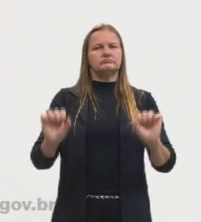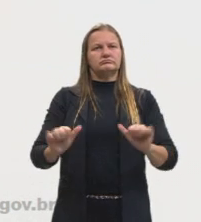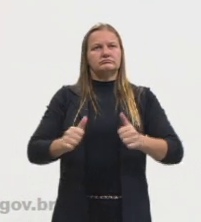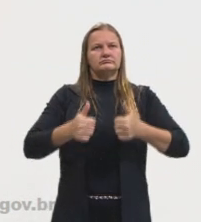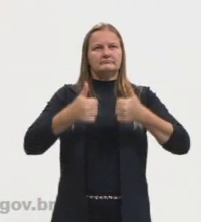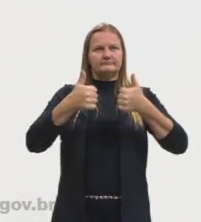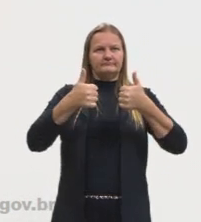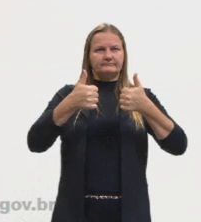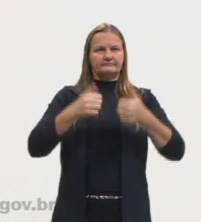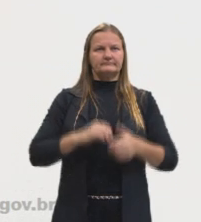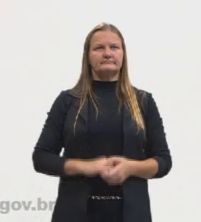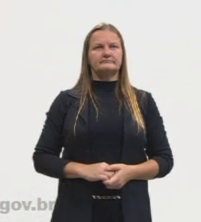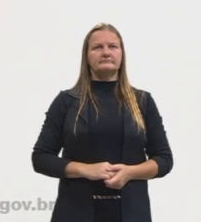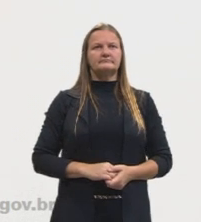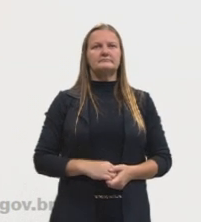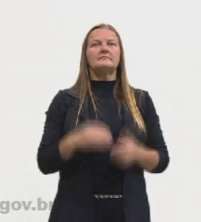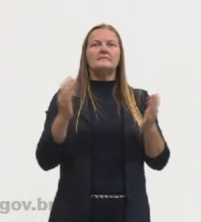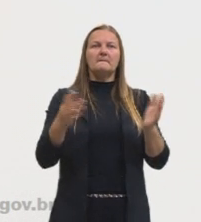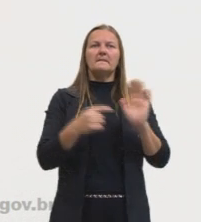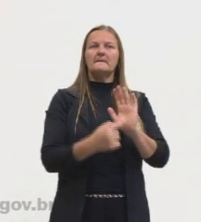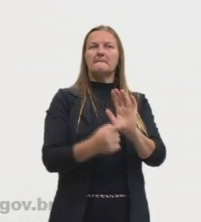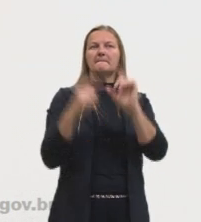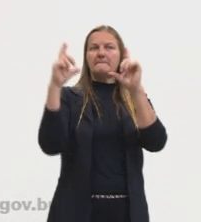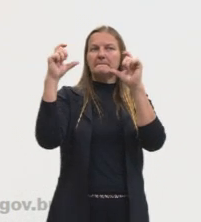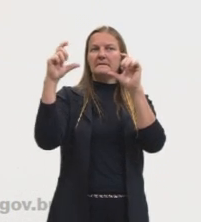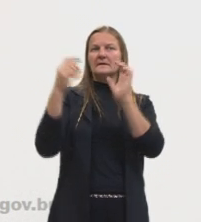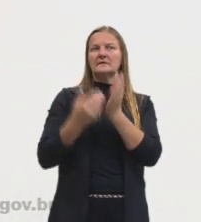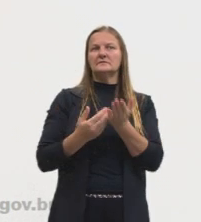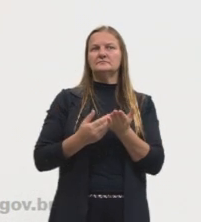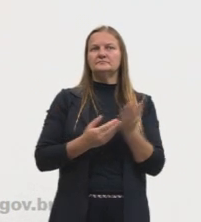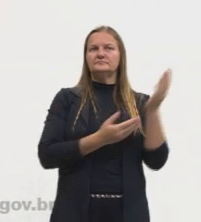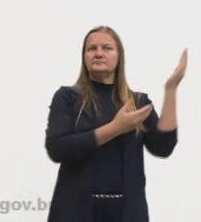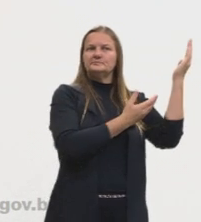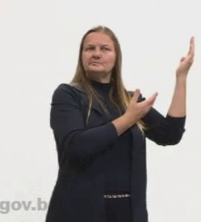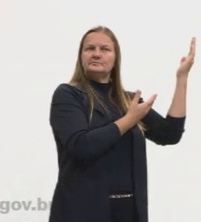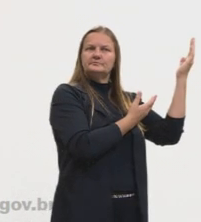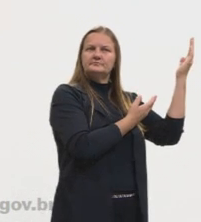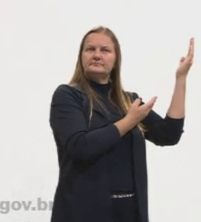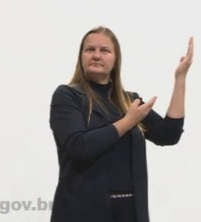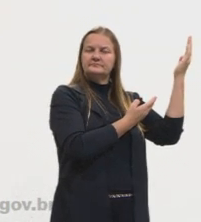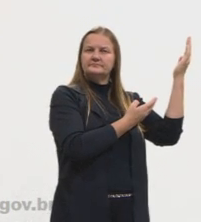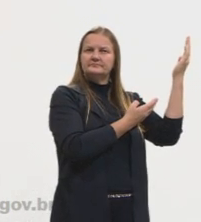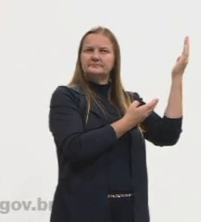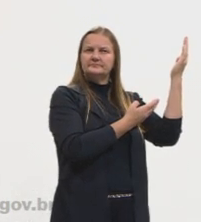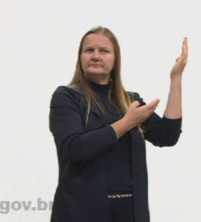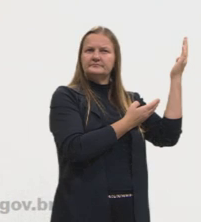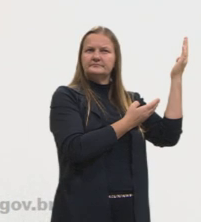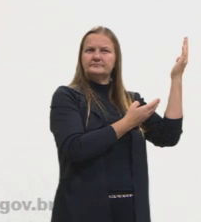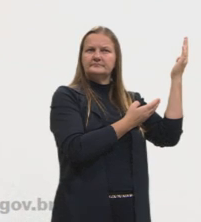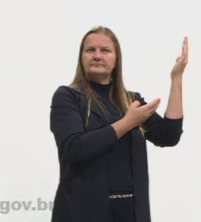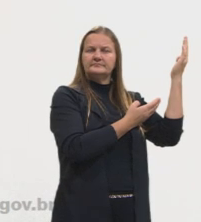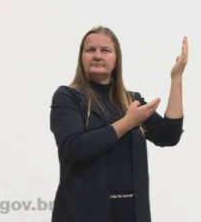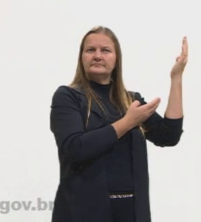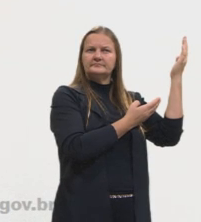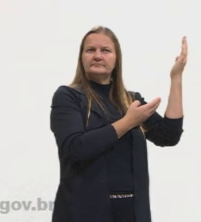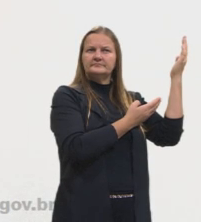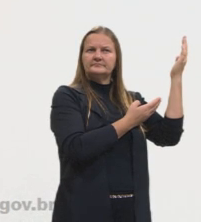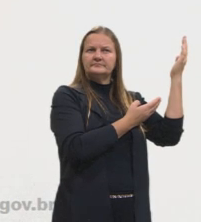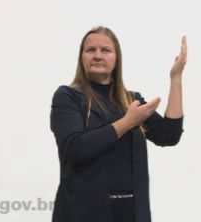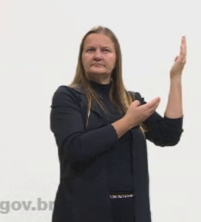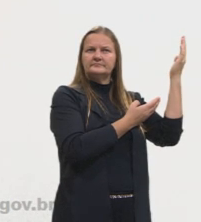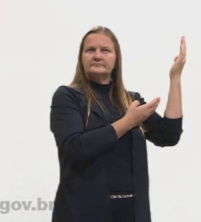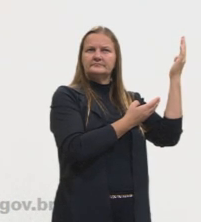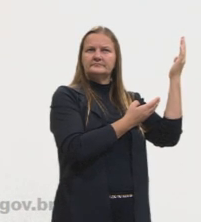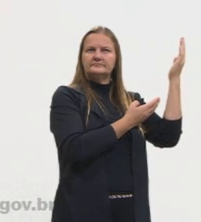Vou mostrar aqui pra vocês, essa aqui de cima, ó, tá? Essa aqui de cima vai mostrar justamente pra vocês, ó, o ano normal,